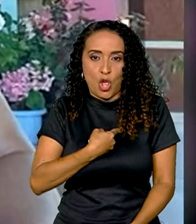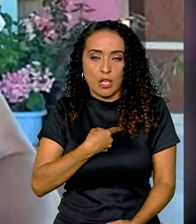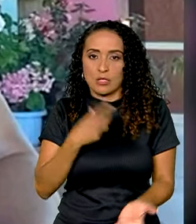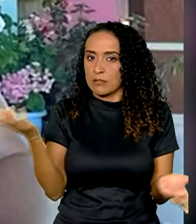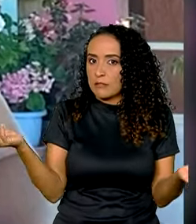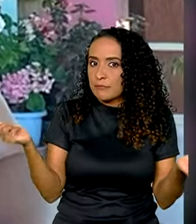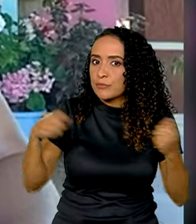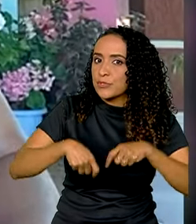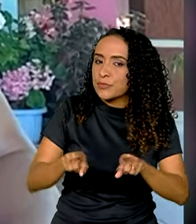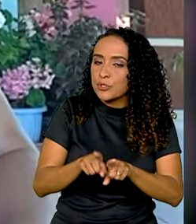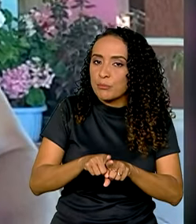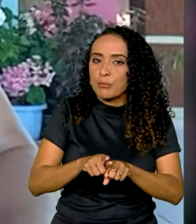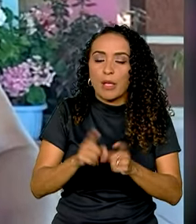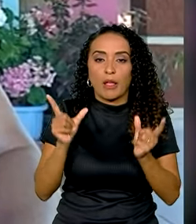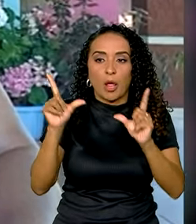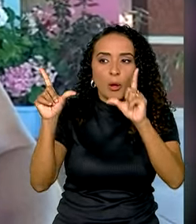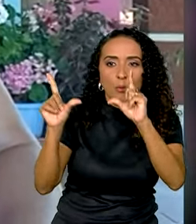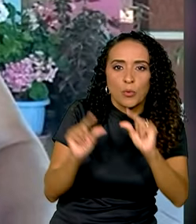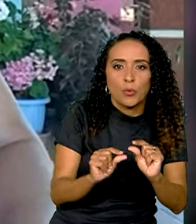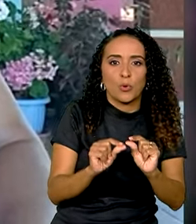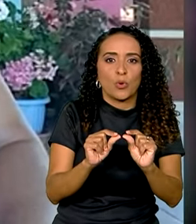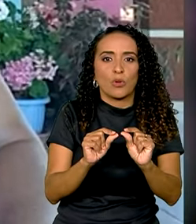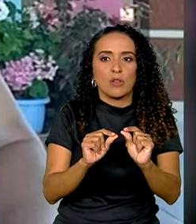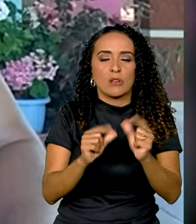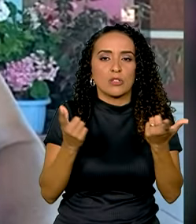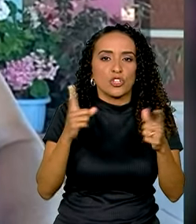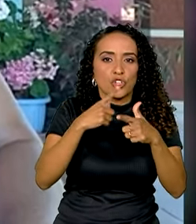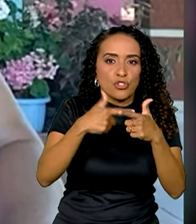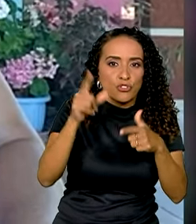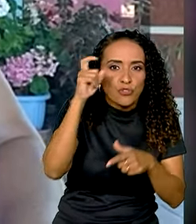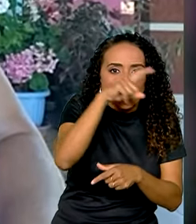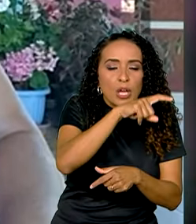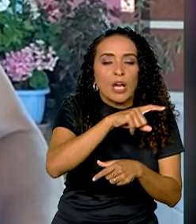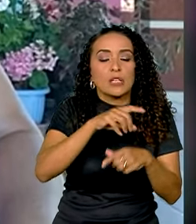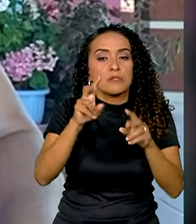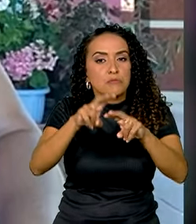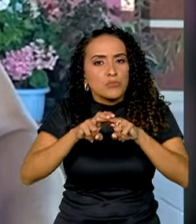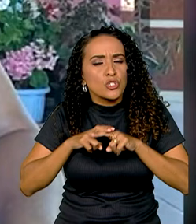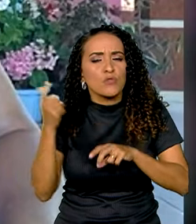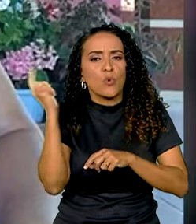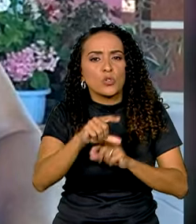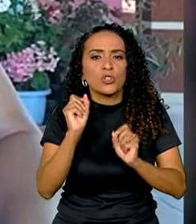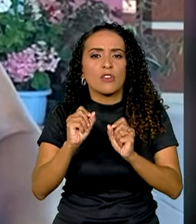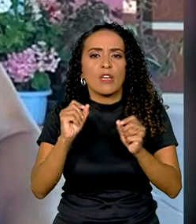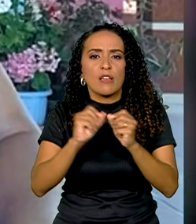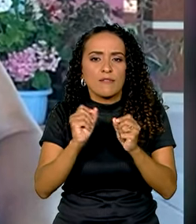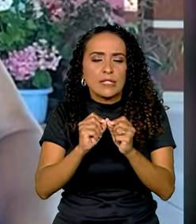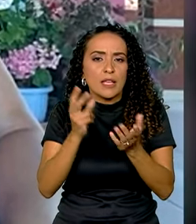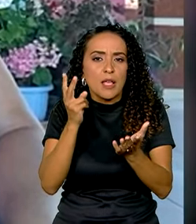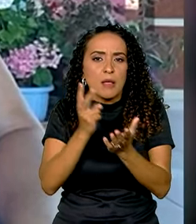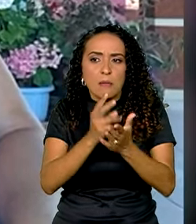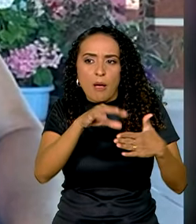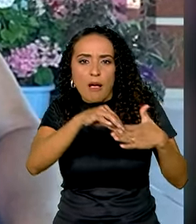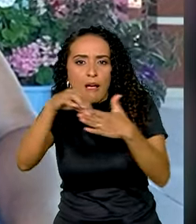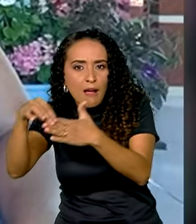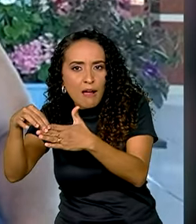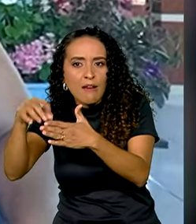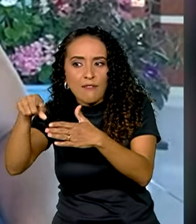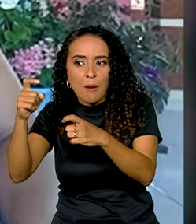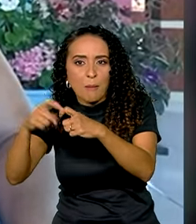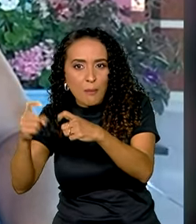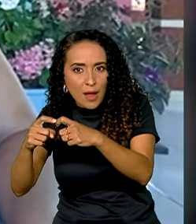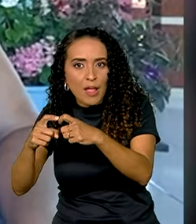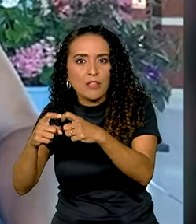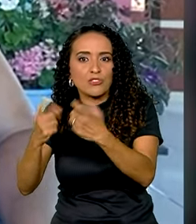obviamente é bem menos transtorno, porque aí é provável que a gente consiga sempre fazer na mesma viagem que se vai para o